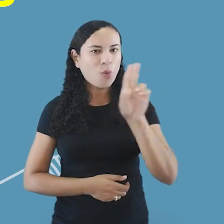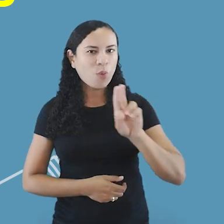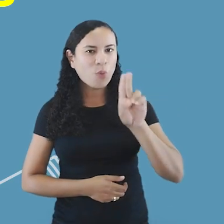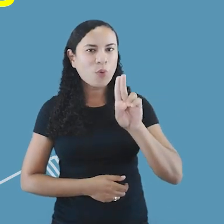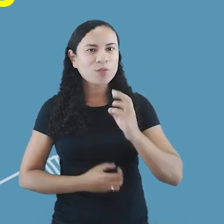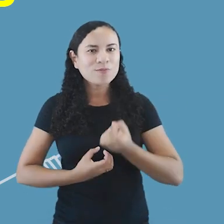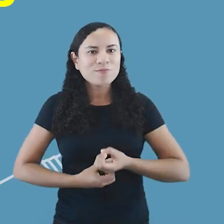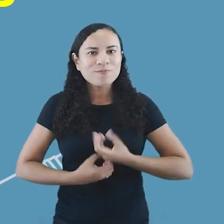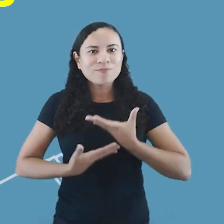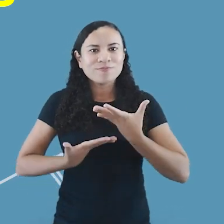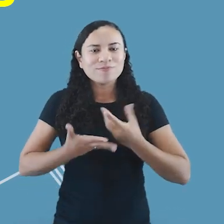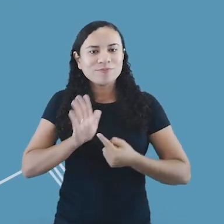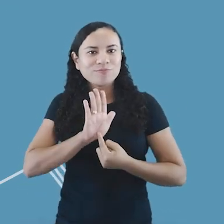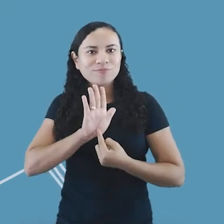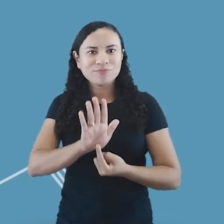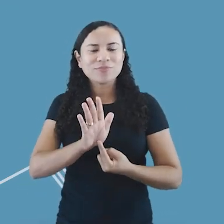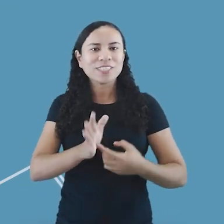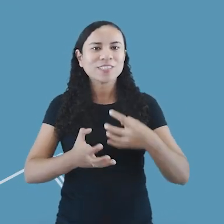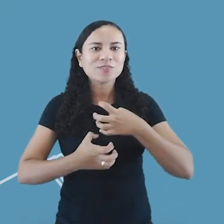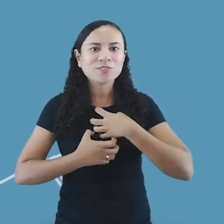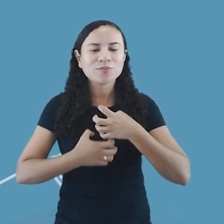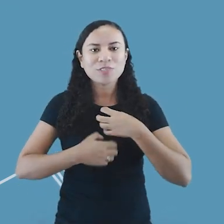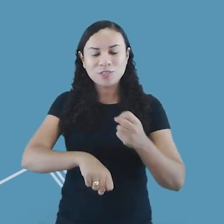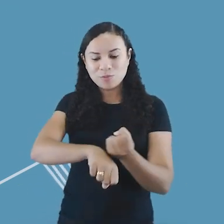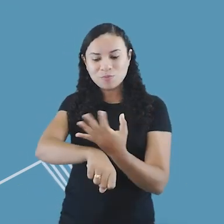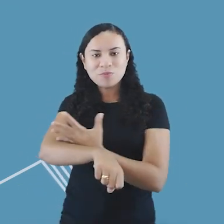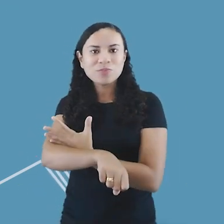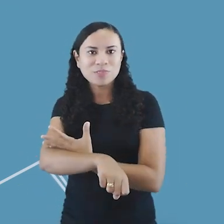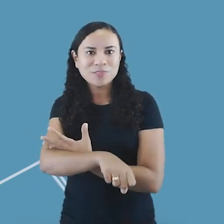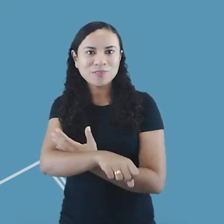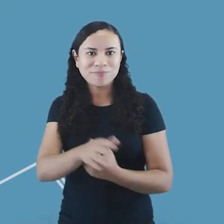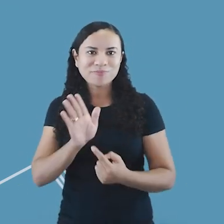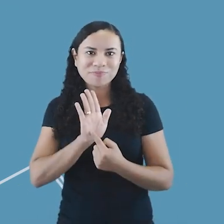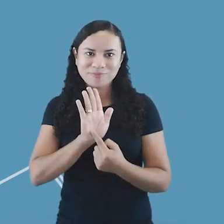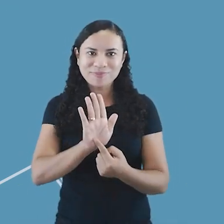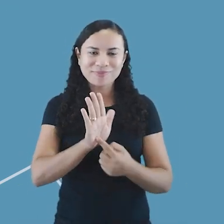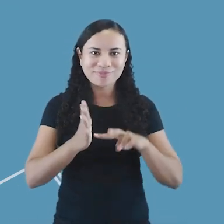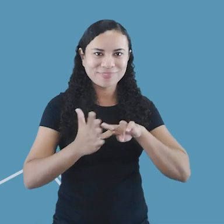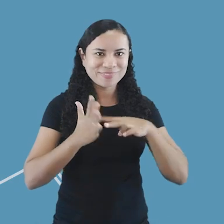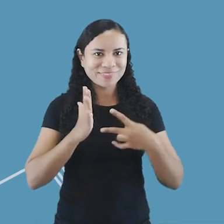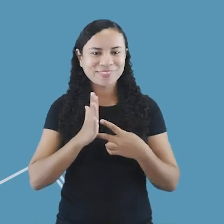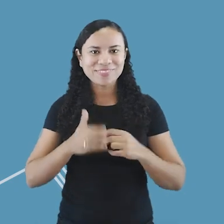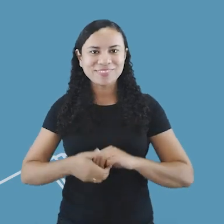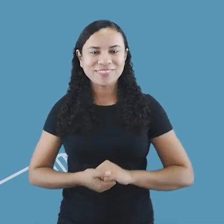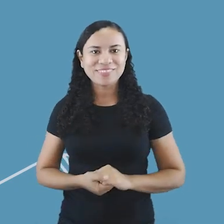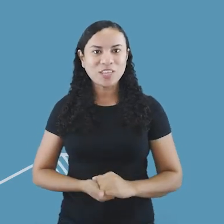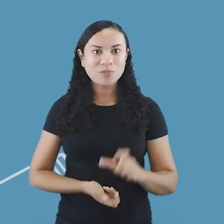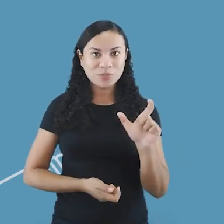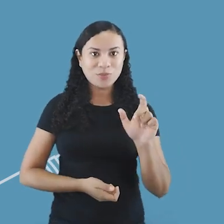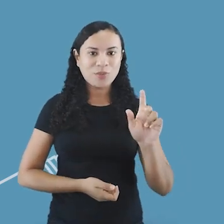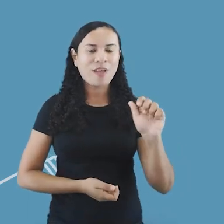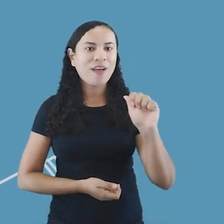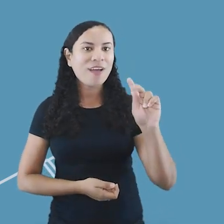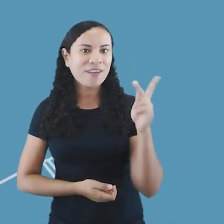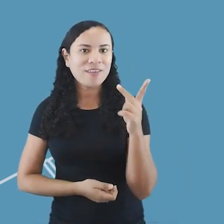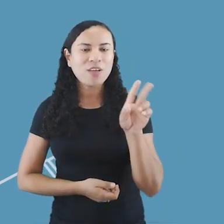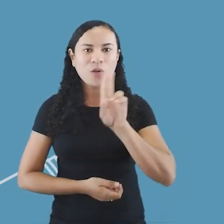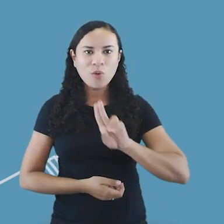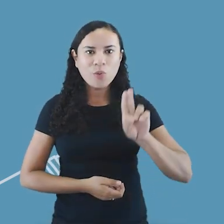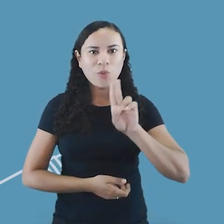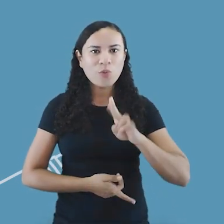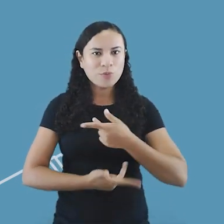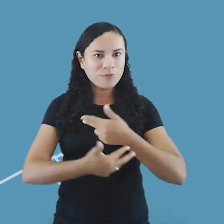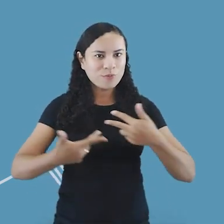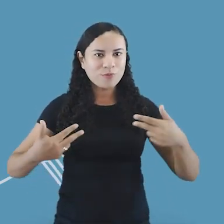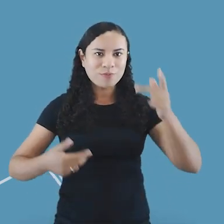sensações, emoções, transmitindo determinado estado de espírito. A interjeição A é muito usada pelos